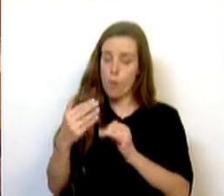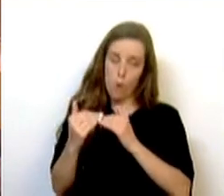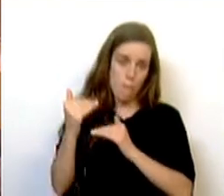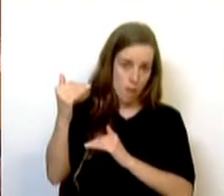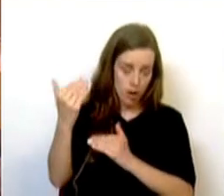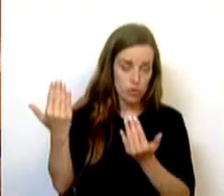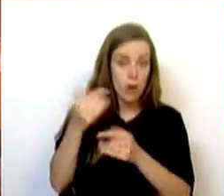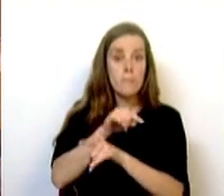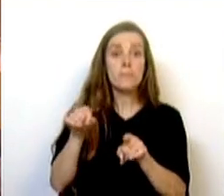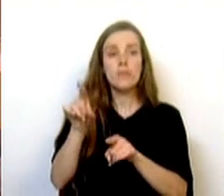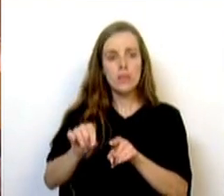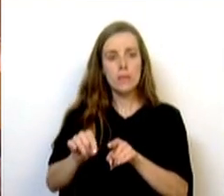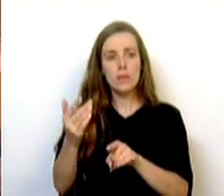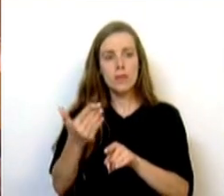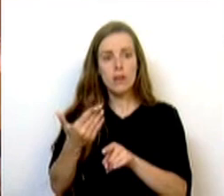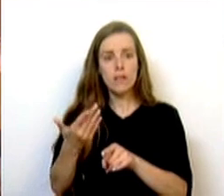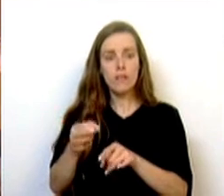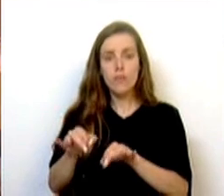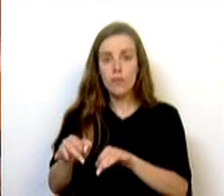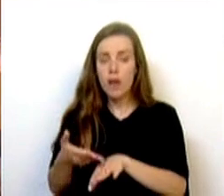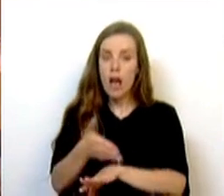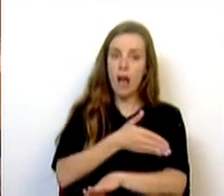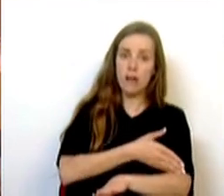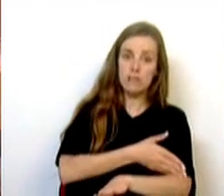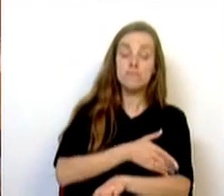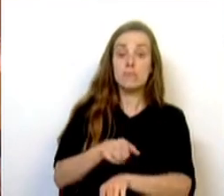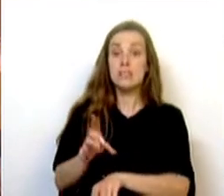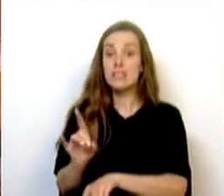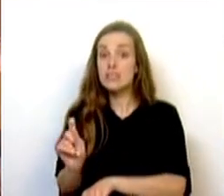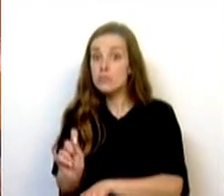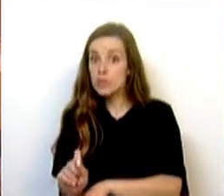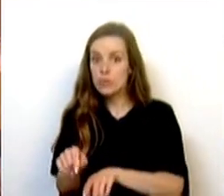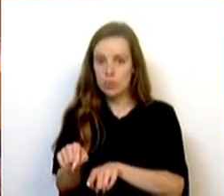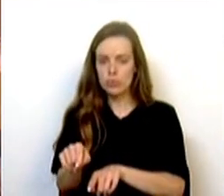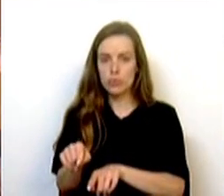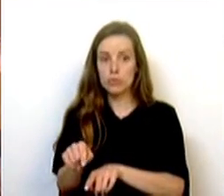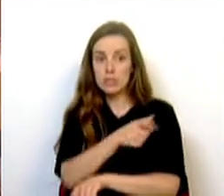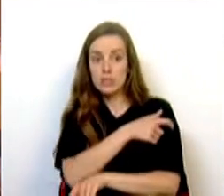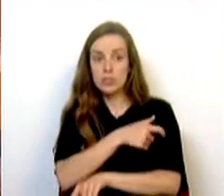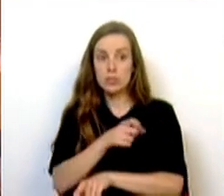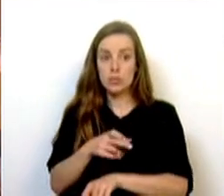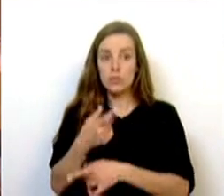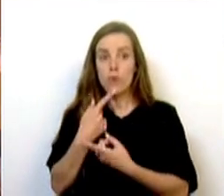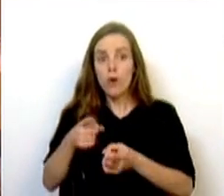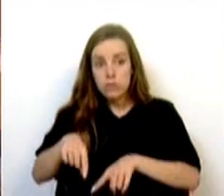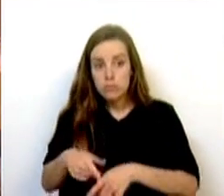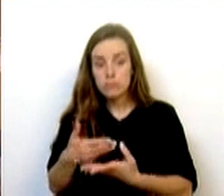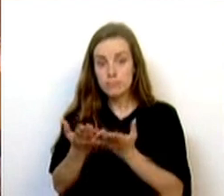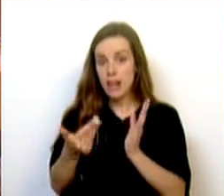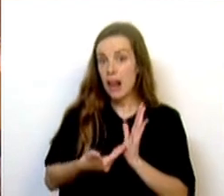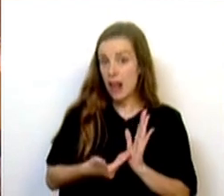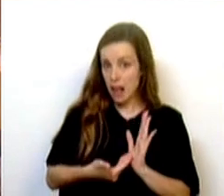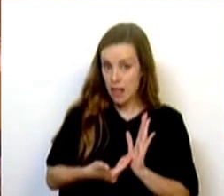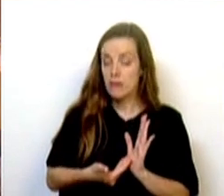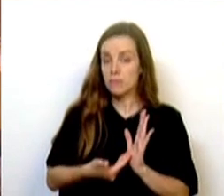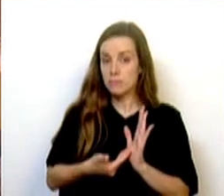direito de residência não caducar antes de corridos seis meses sobre o termo de validade do título renovar, conforme está plasmado no